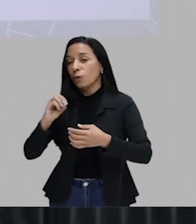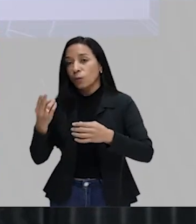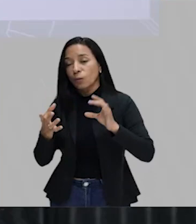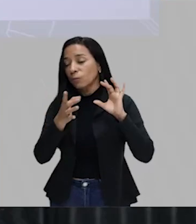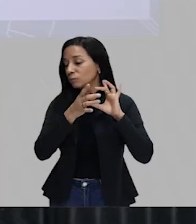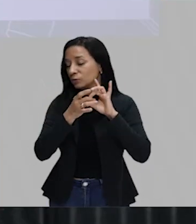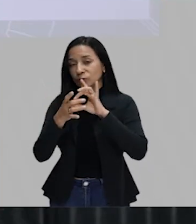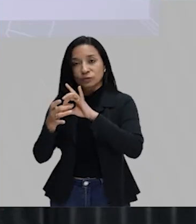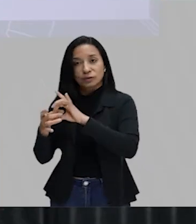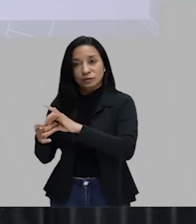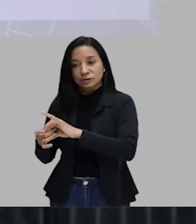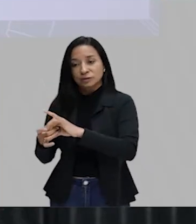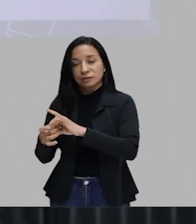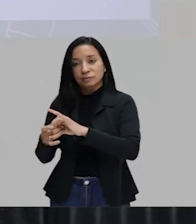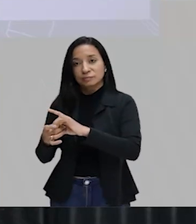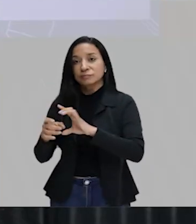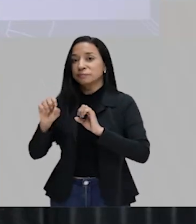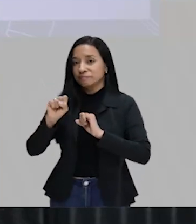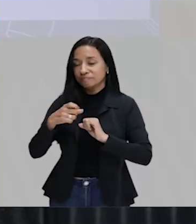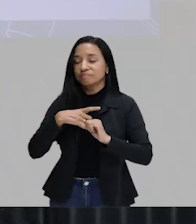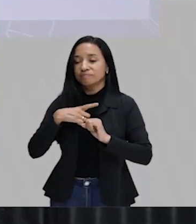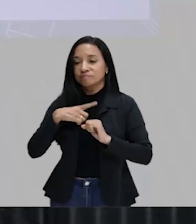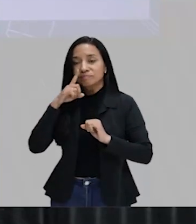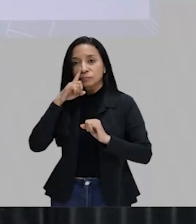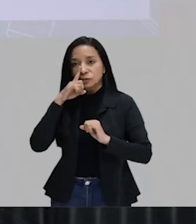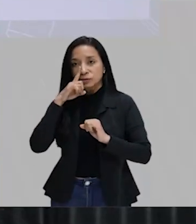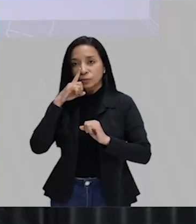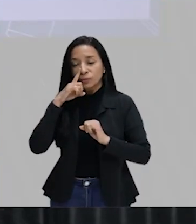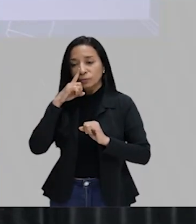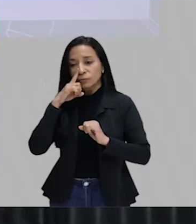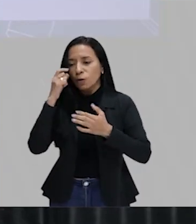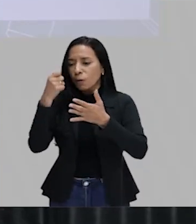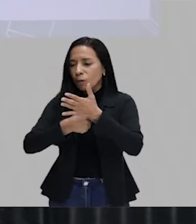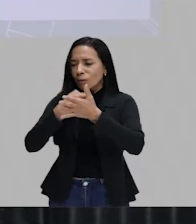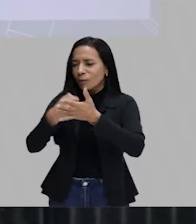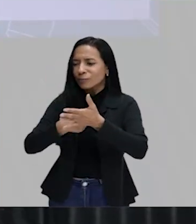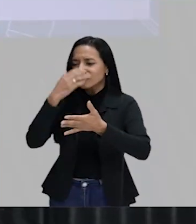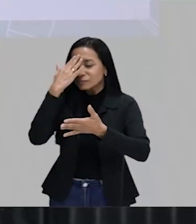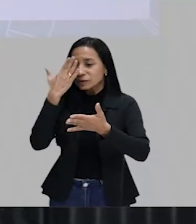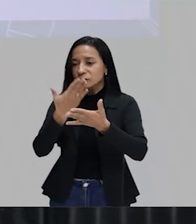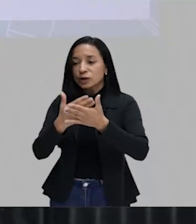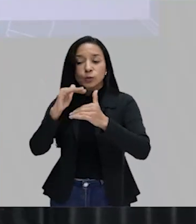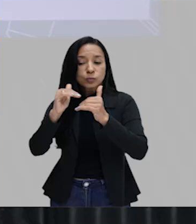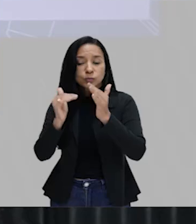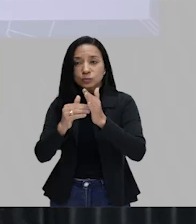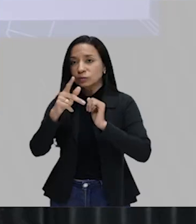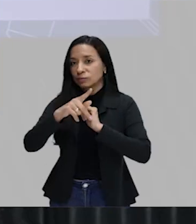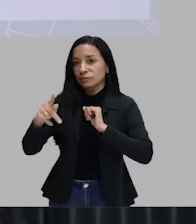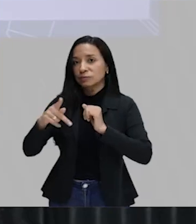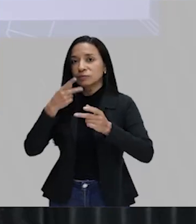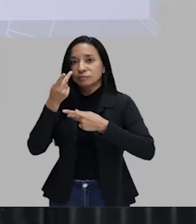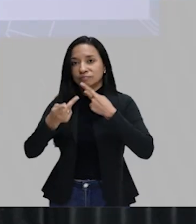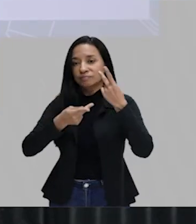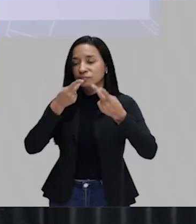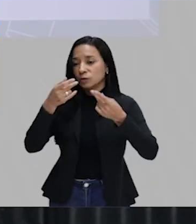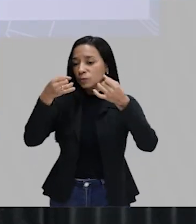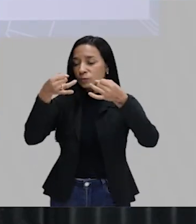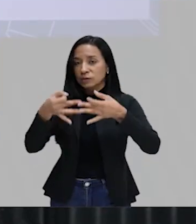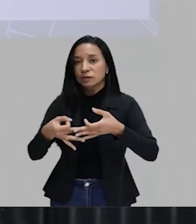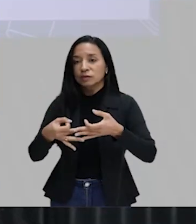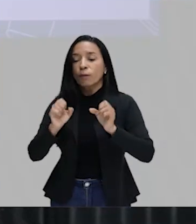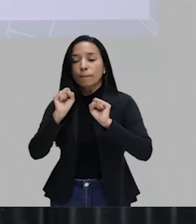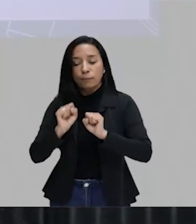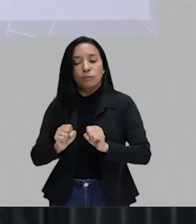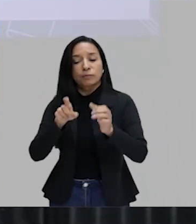mora o perigo. Então, gente, vocês não são obrigados a acreditarem em tudo que eu estou dizendo aqui. Vocês podem